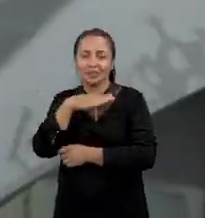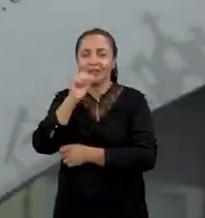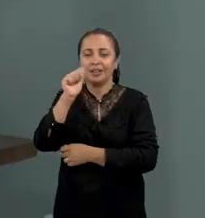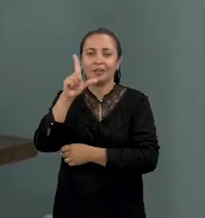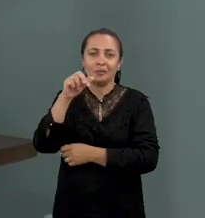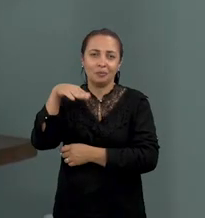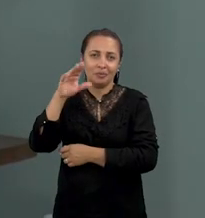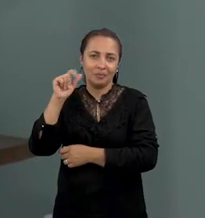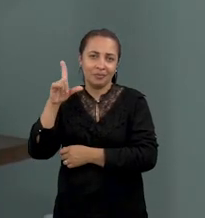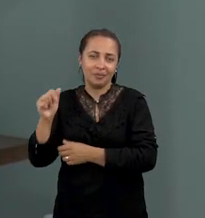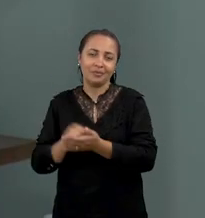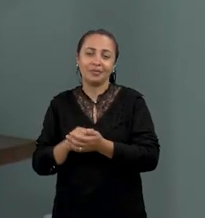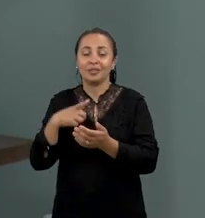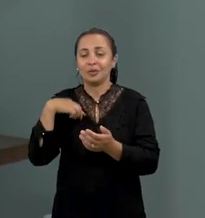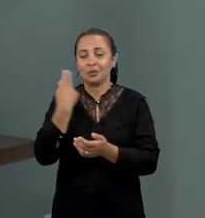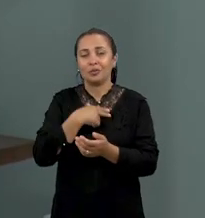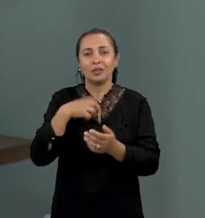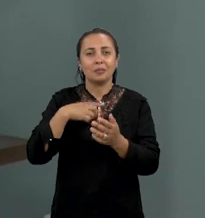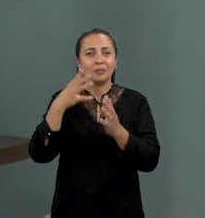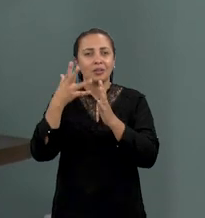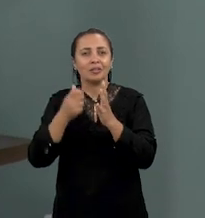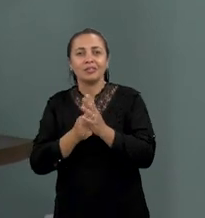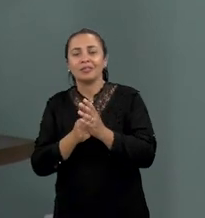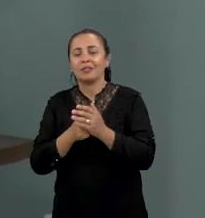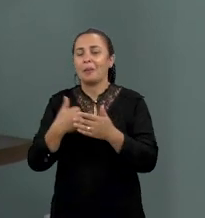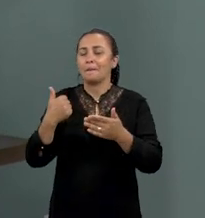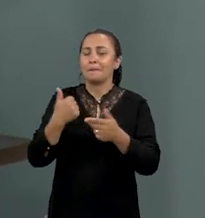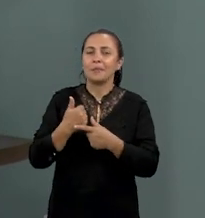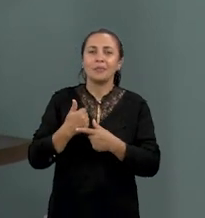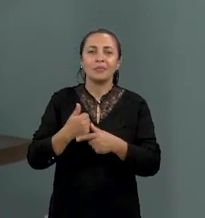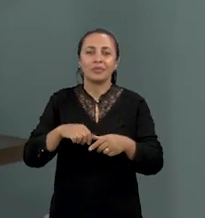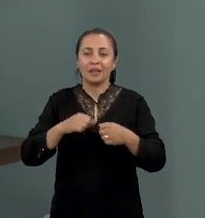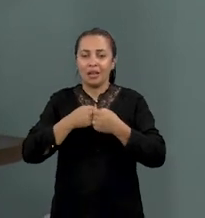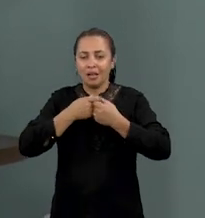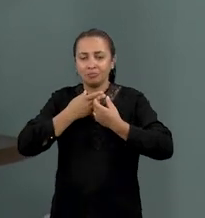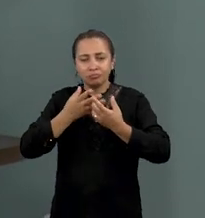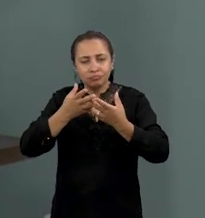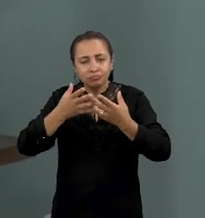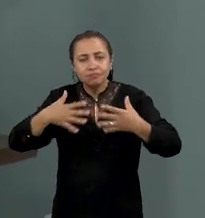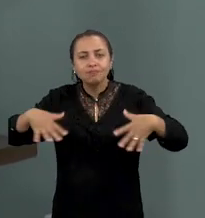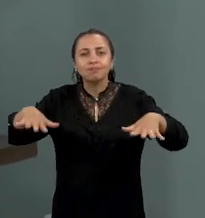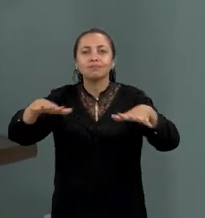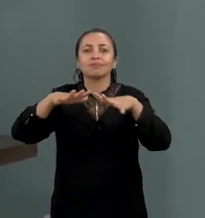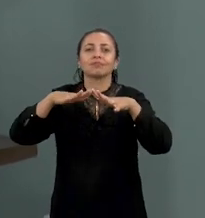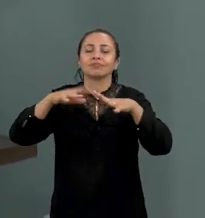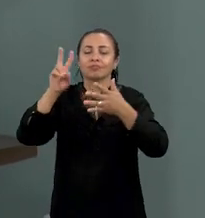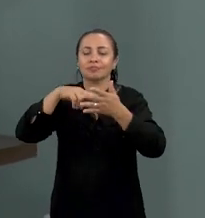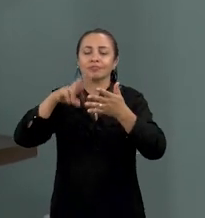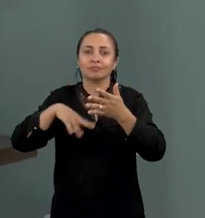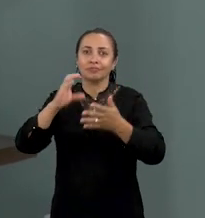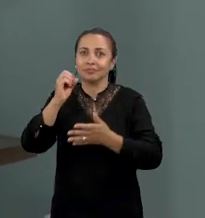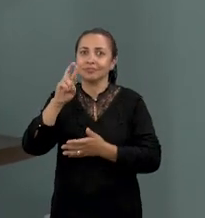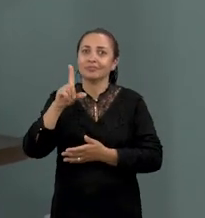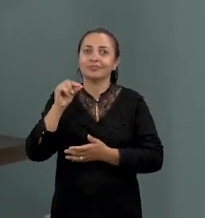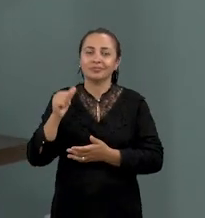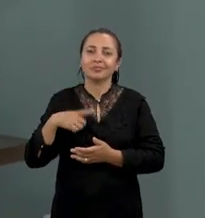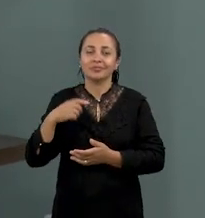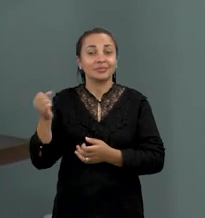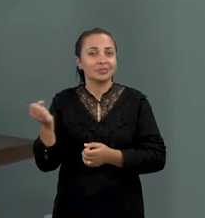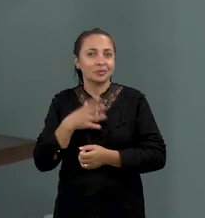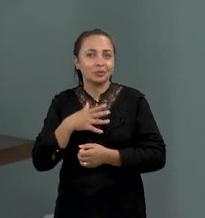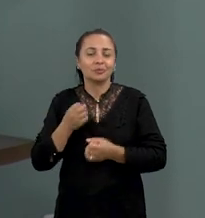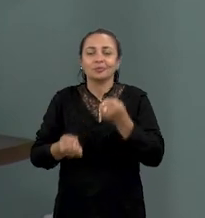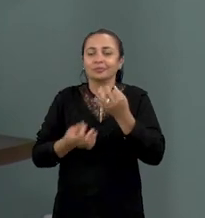Almeida. A gente tem muitos aspectos positivos em relação a esse panorama atual da literatura de cordel.